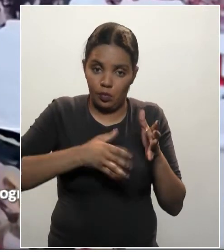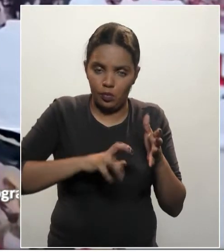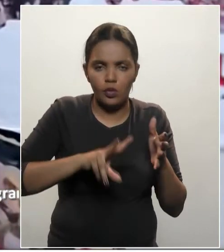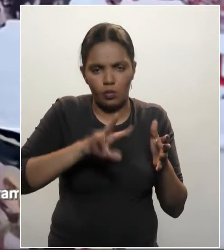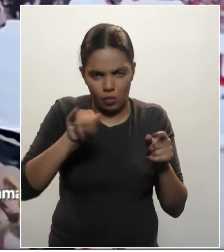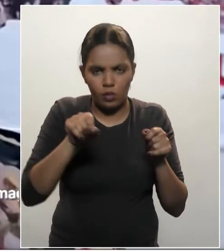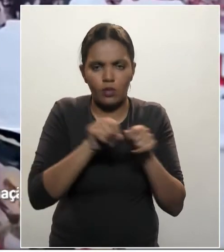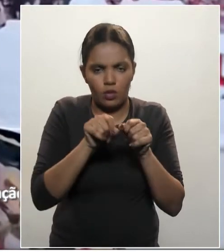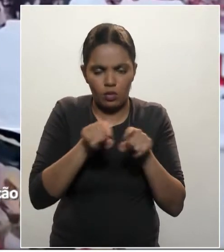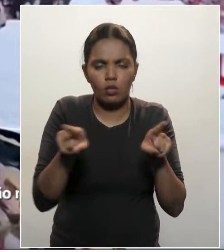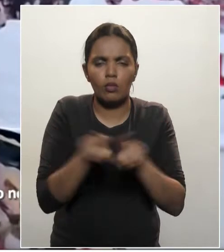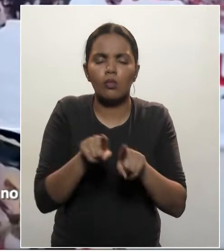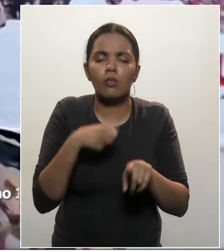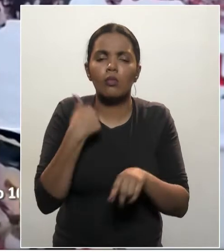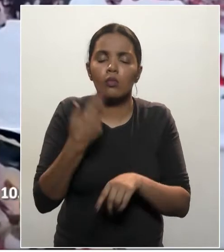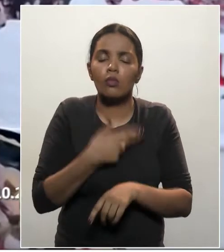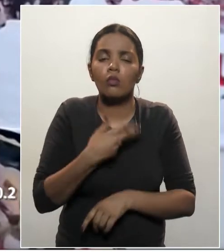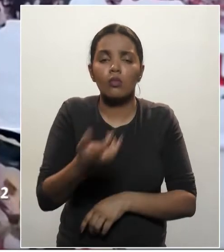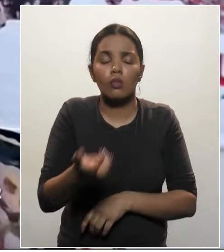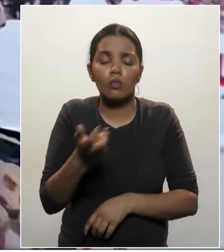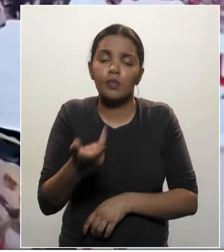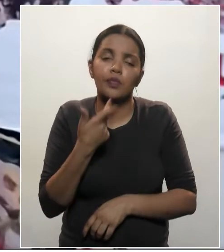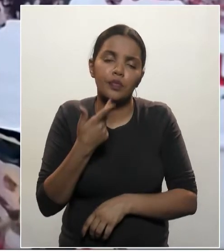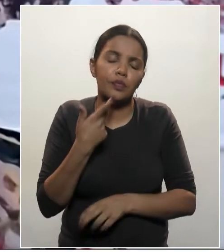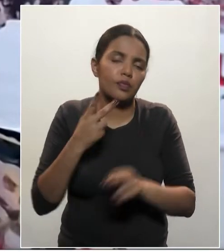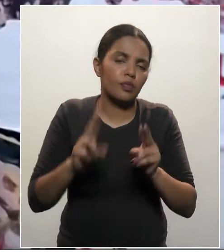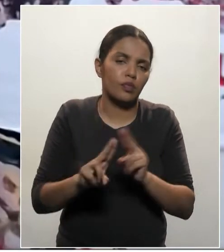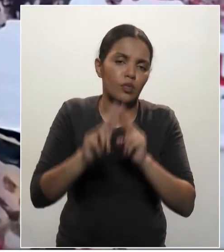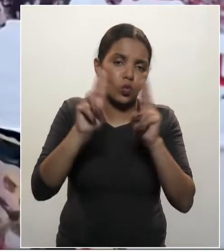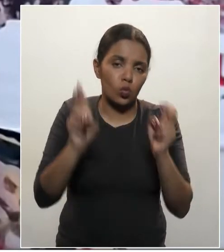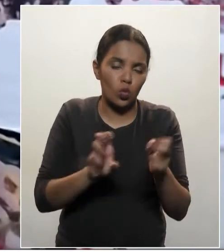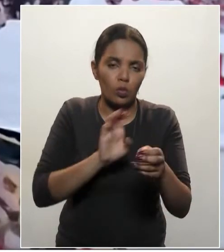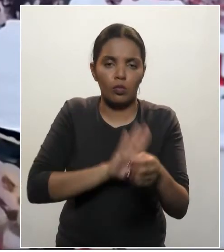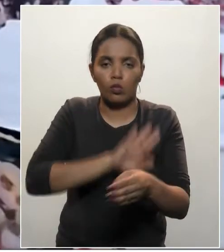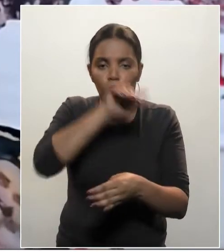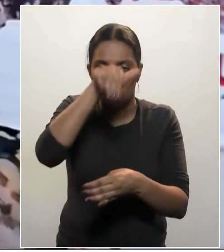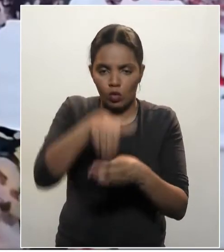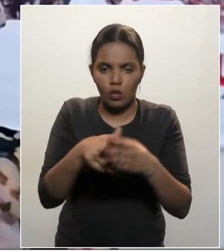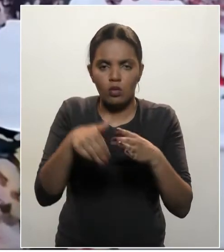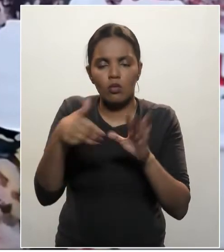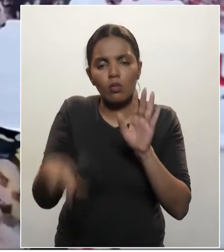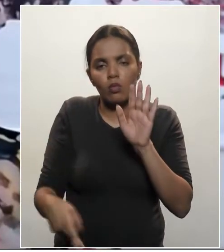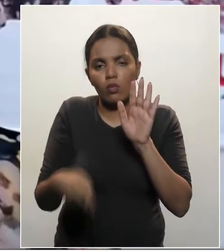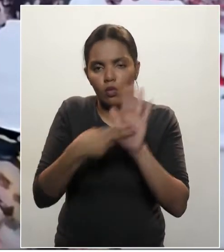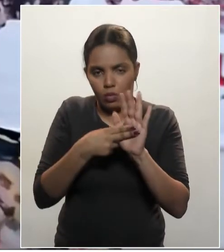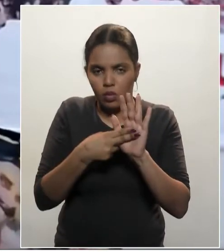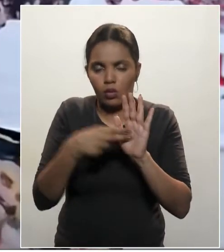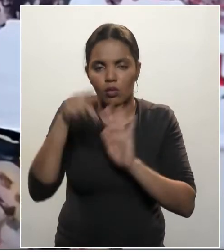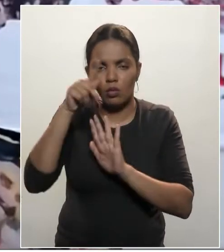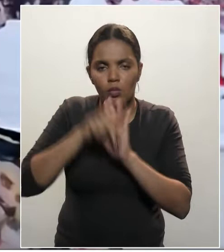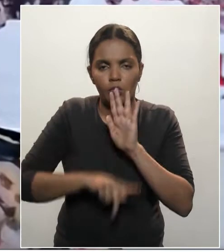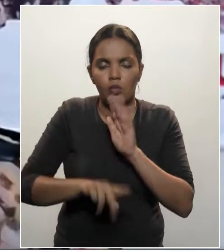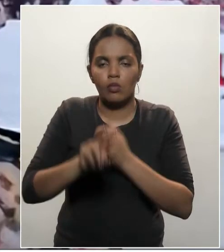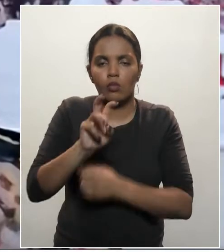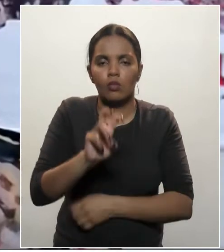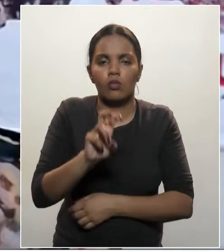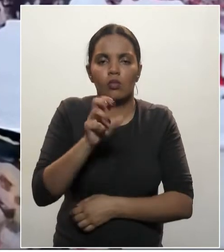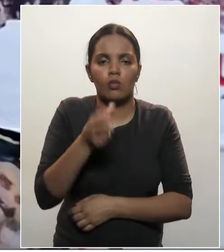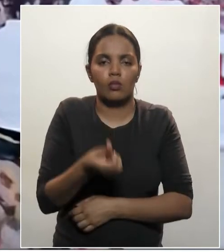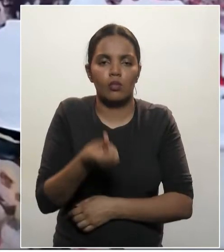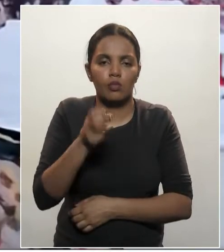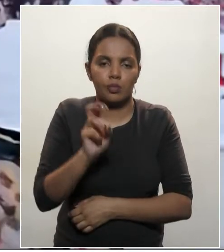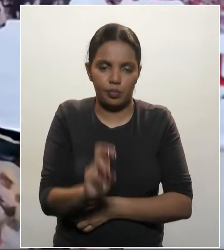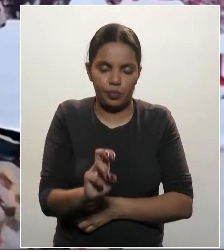mas aqui defender a defesa de votarmos as emendas do projeto 565,